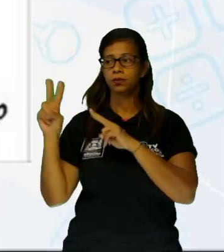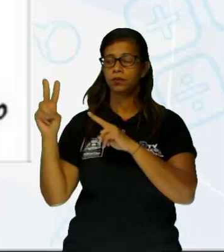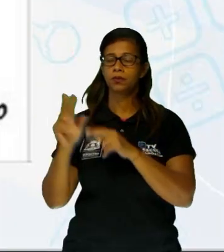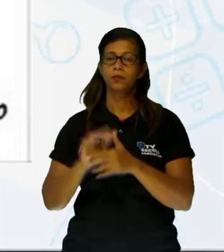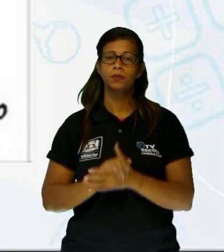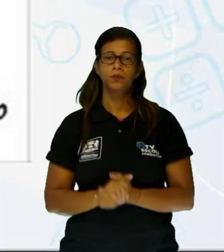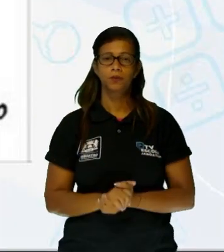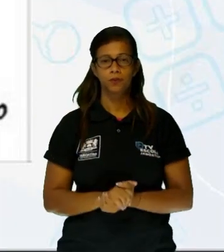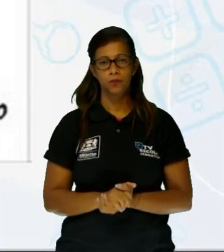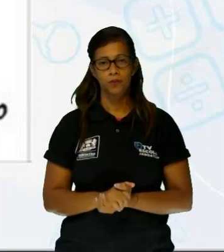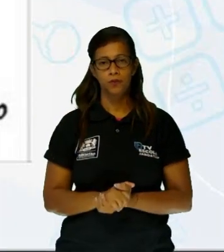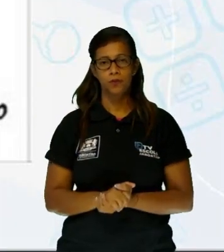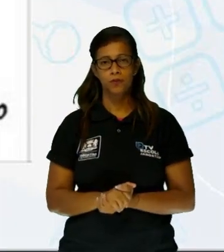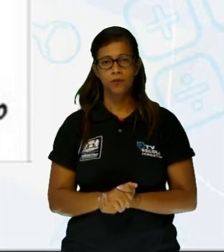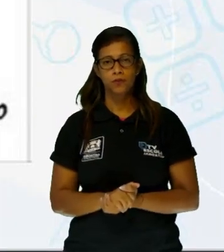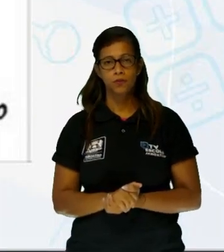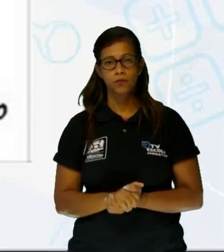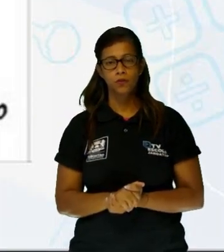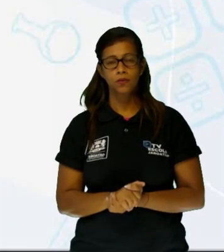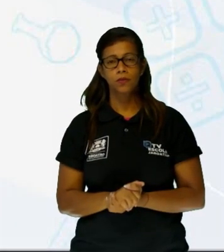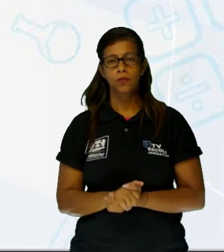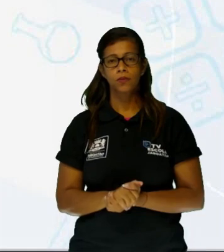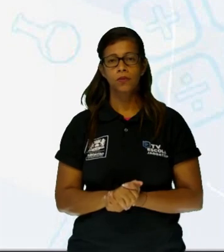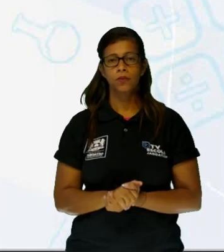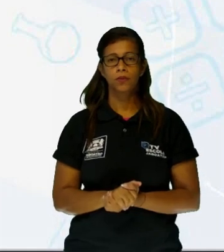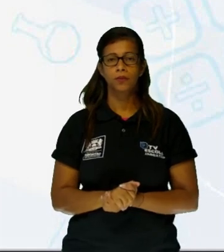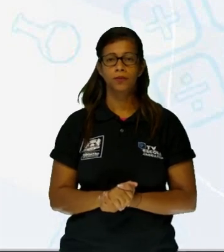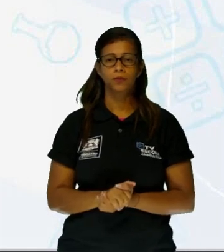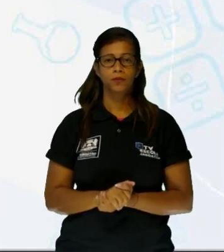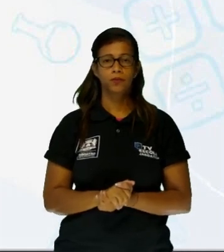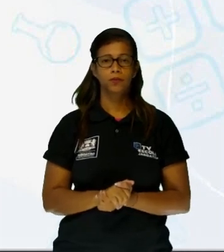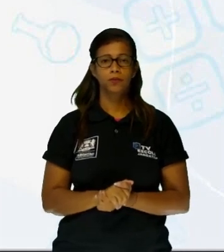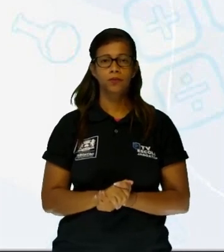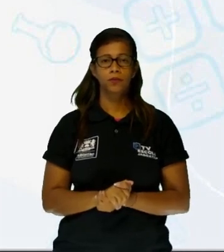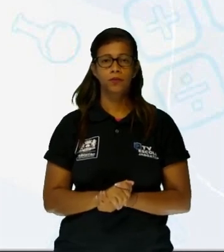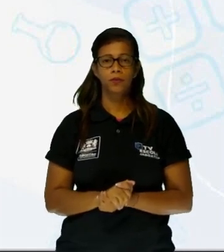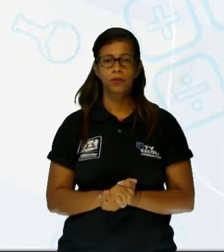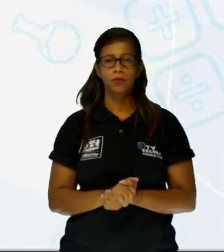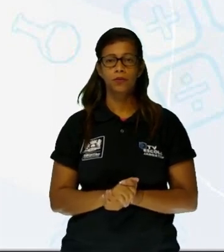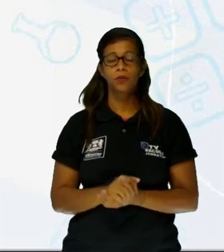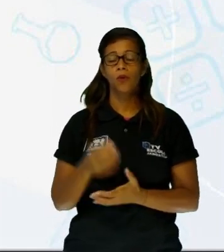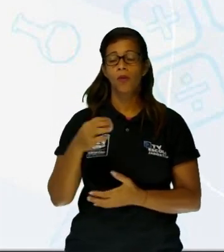próximo elemento. A gente sai do texto multimodal e entra aqui na questão 9.